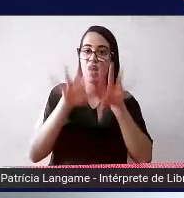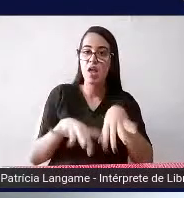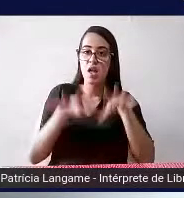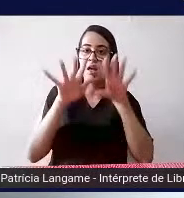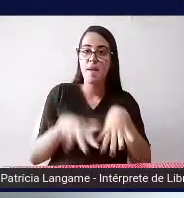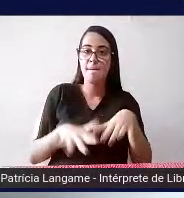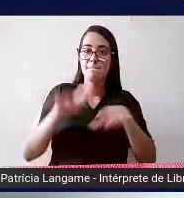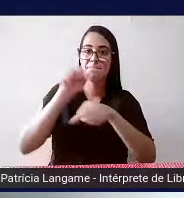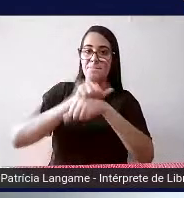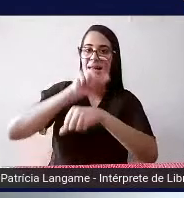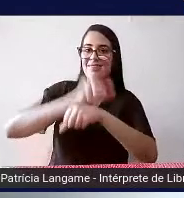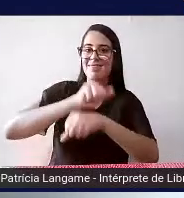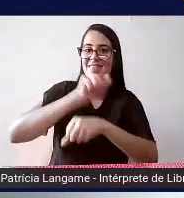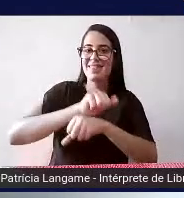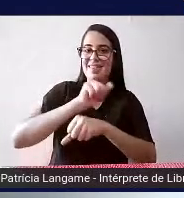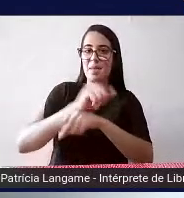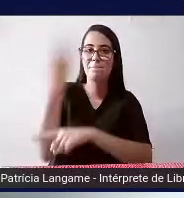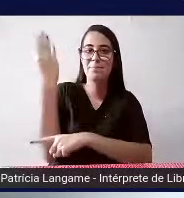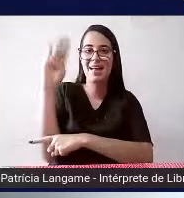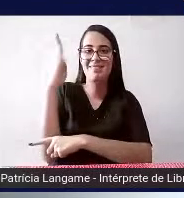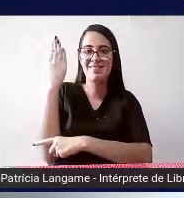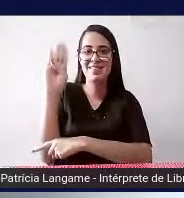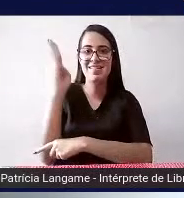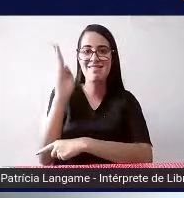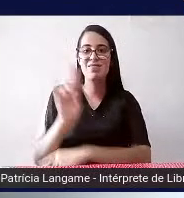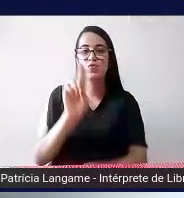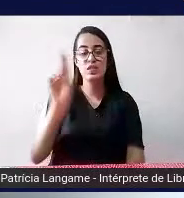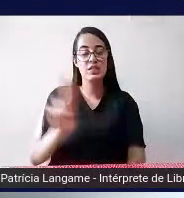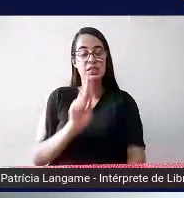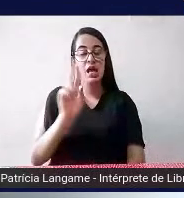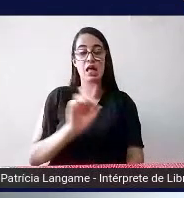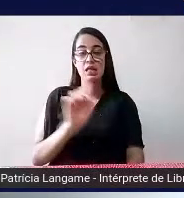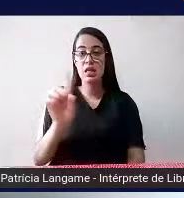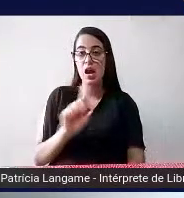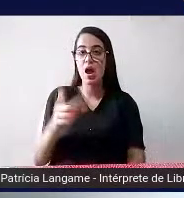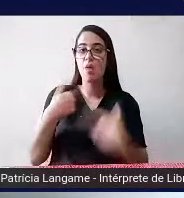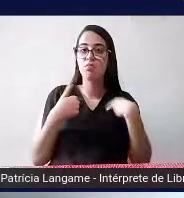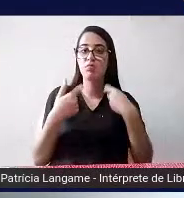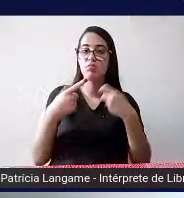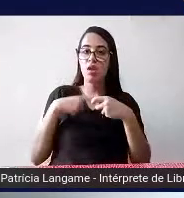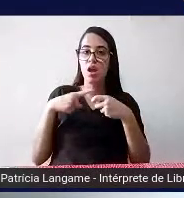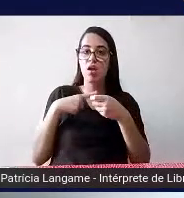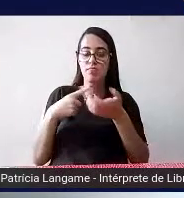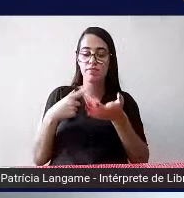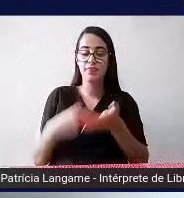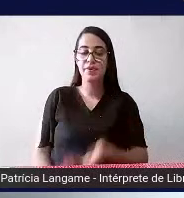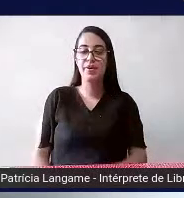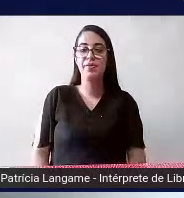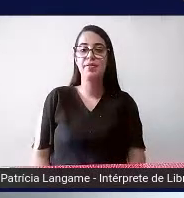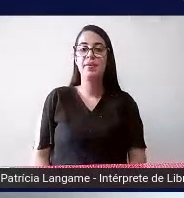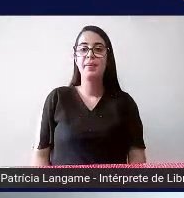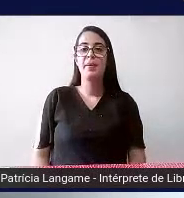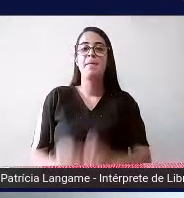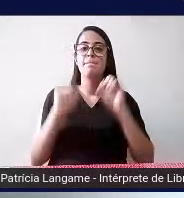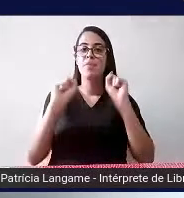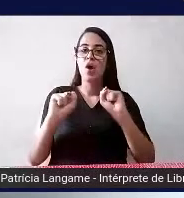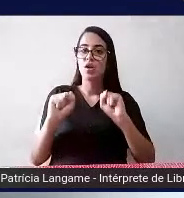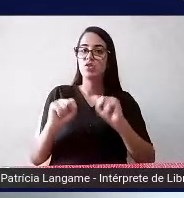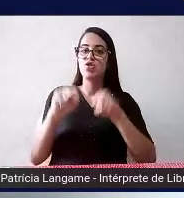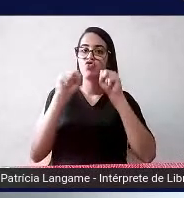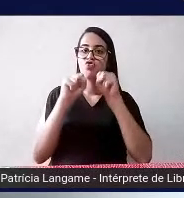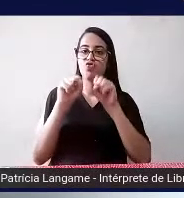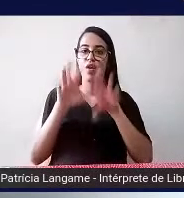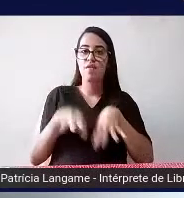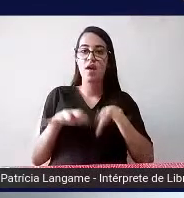madeira ela não necessariamente precisa ser utilizada basta que tenha uma superfície plana para que ele possa escrever né aquela